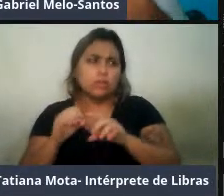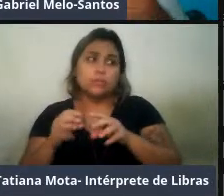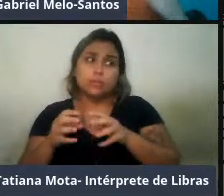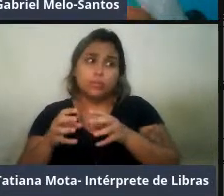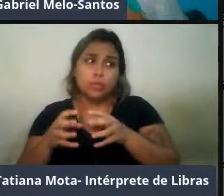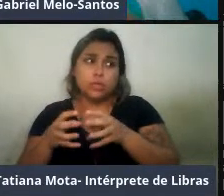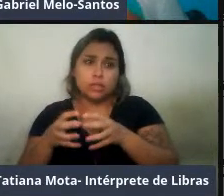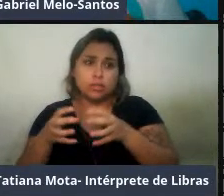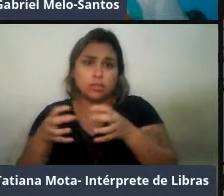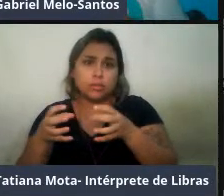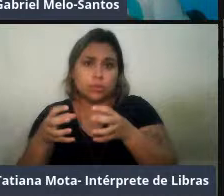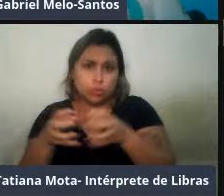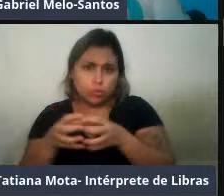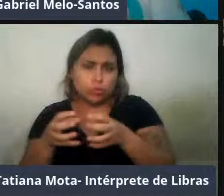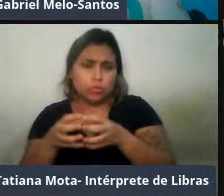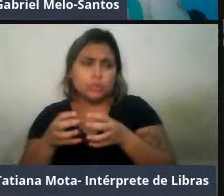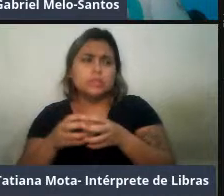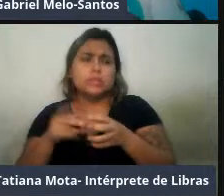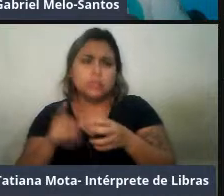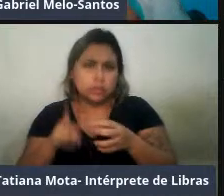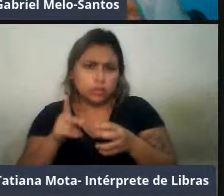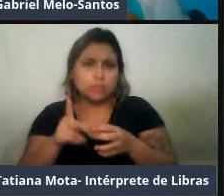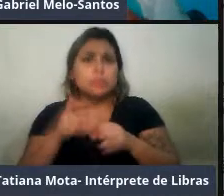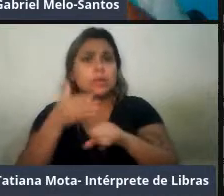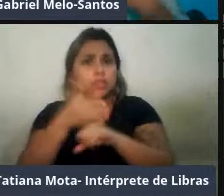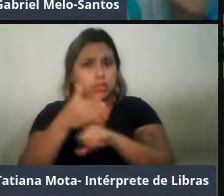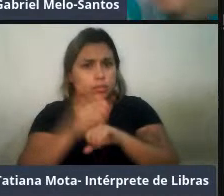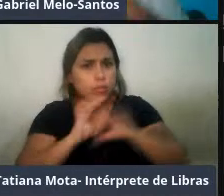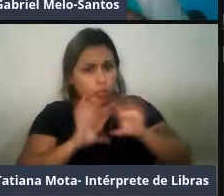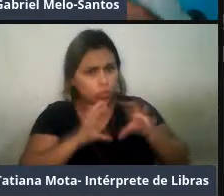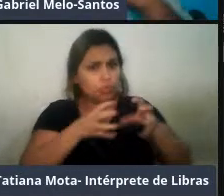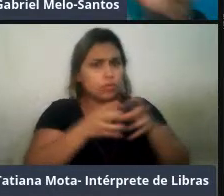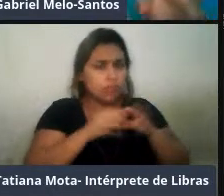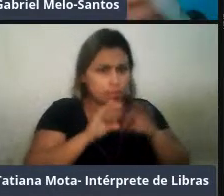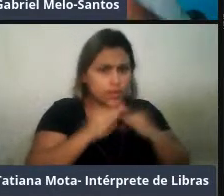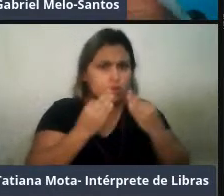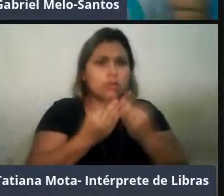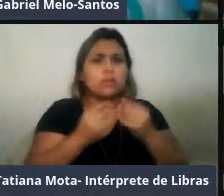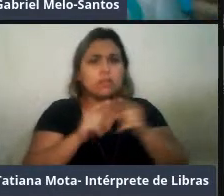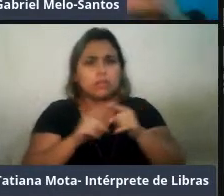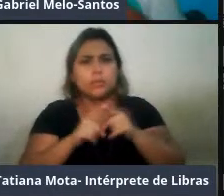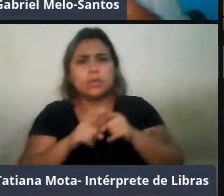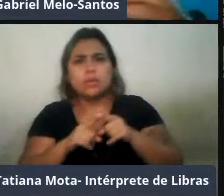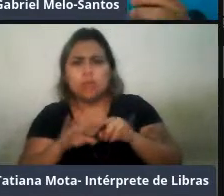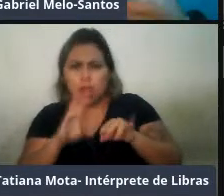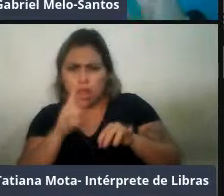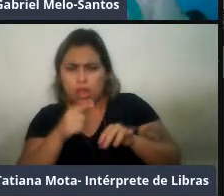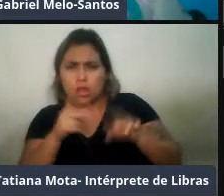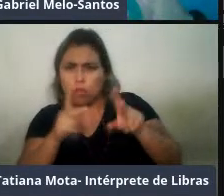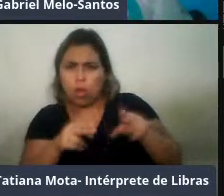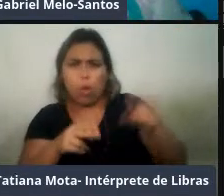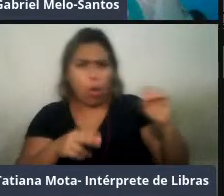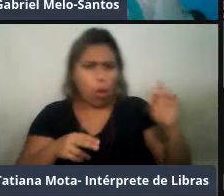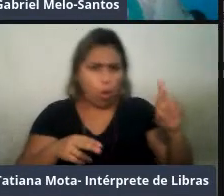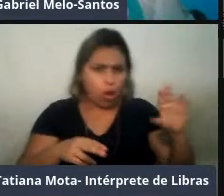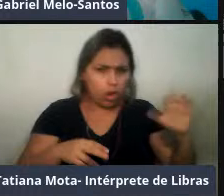fixos, né, não são grupos familiares fixos como os das orcas, mas eles se formam e reagrupam